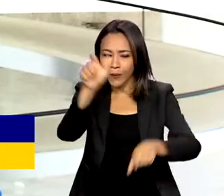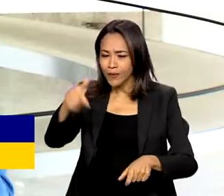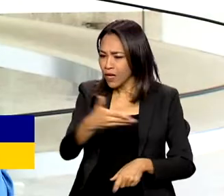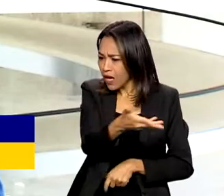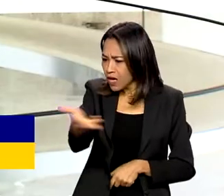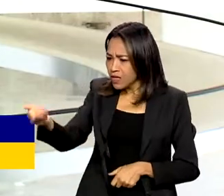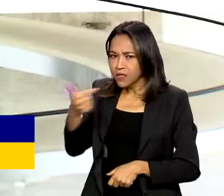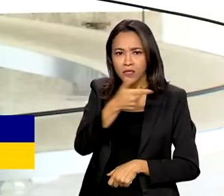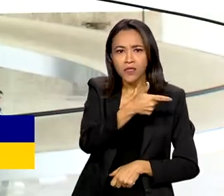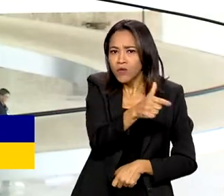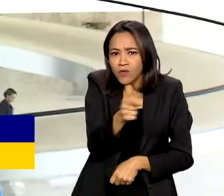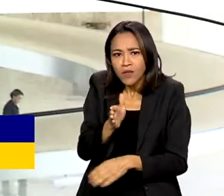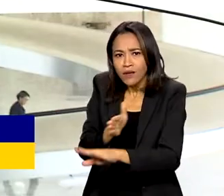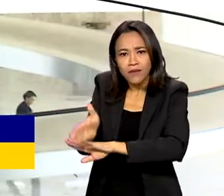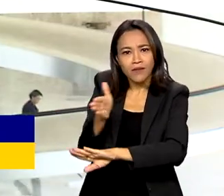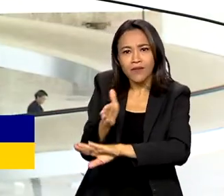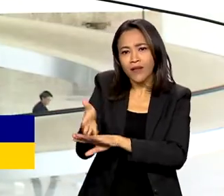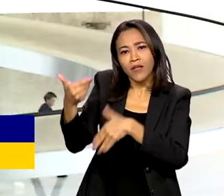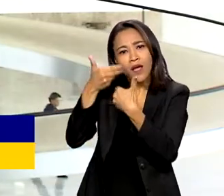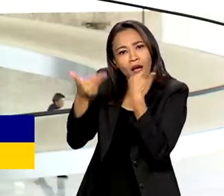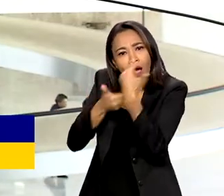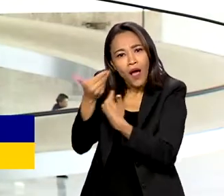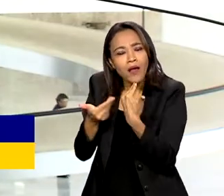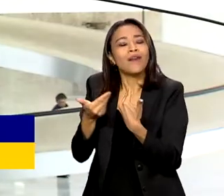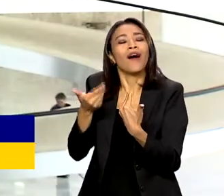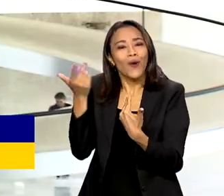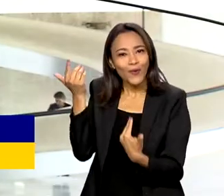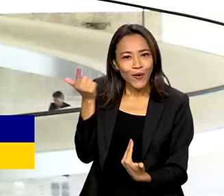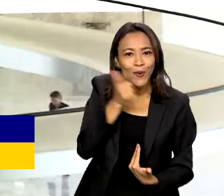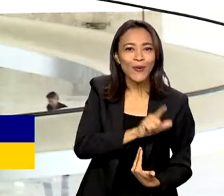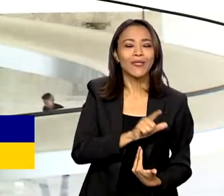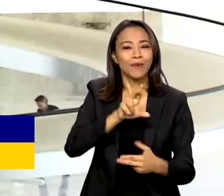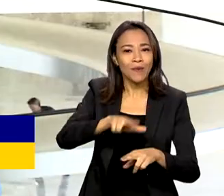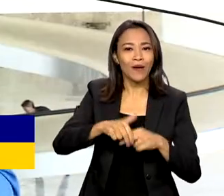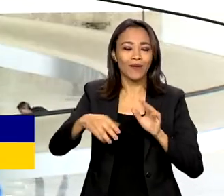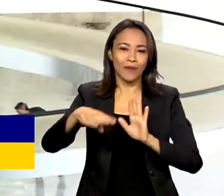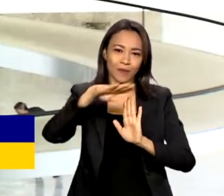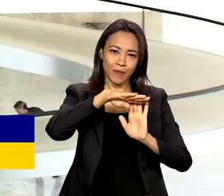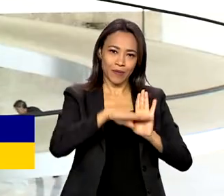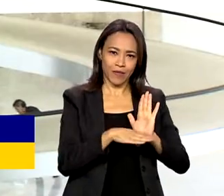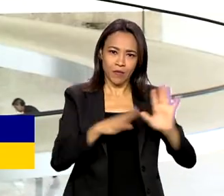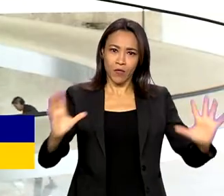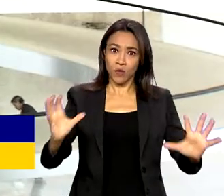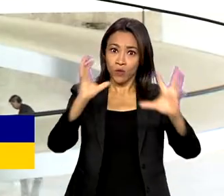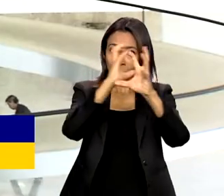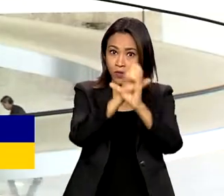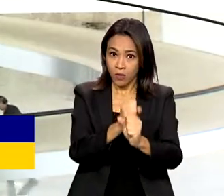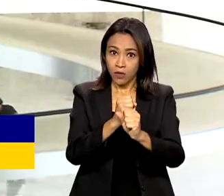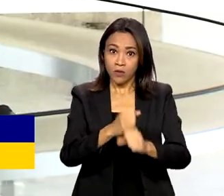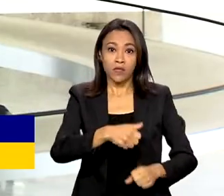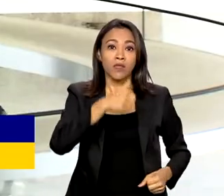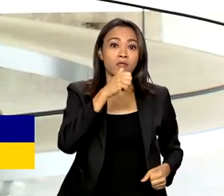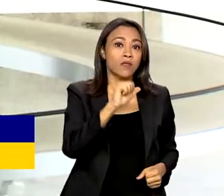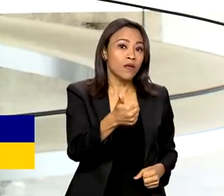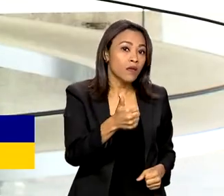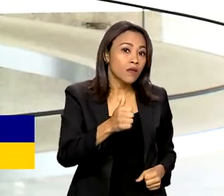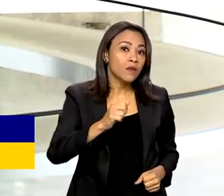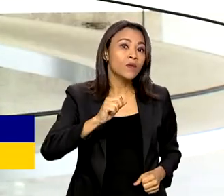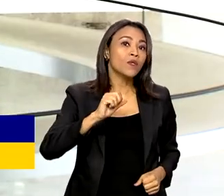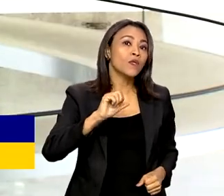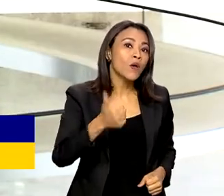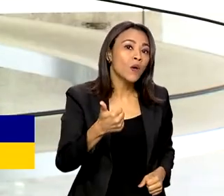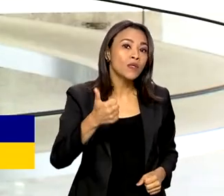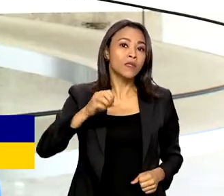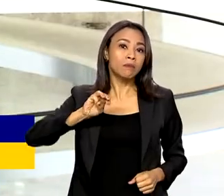acesso a esse cuidado, passam a ser alcançados pelo programa, totalizando mais de 111 milhões